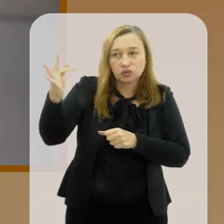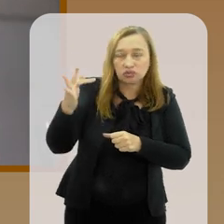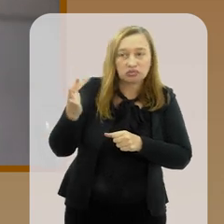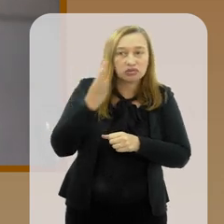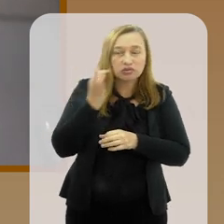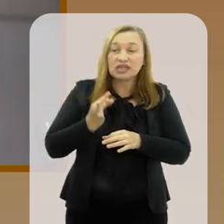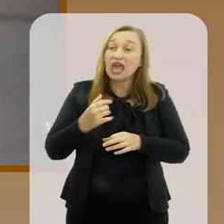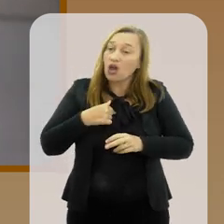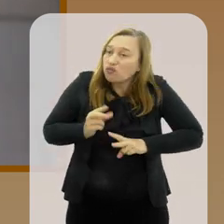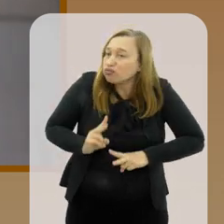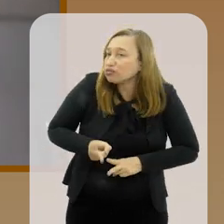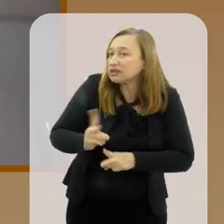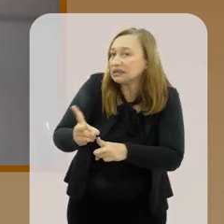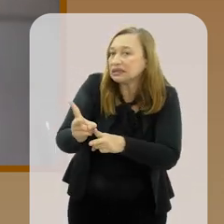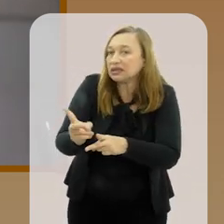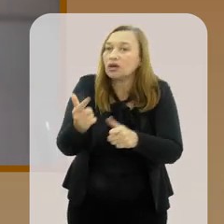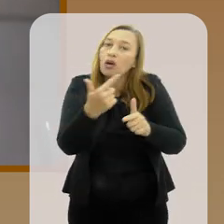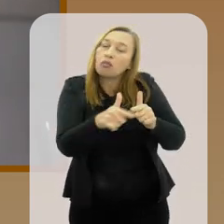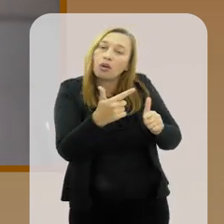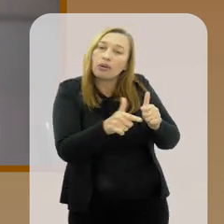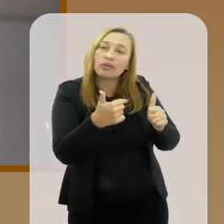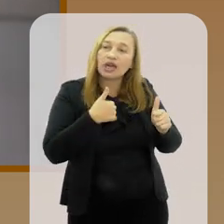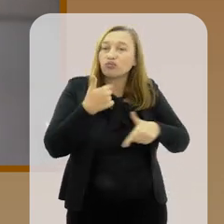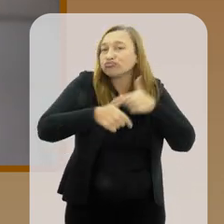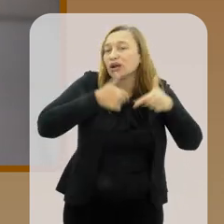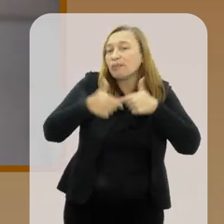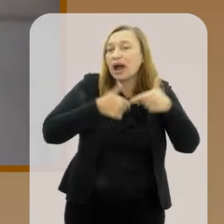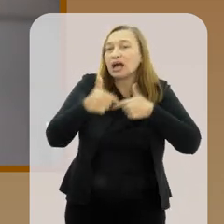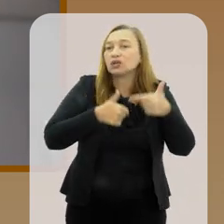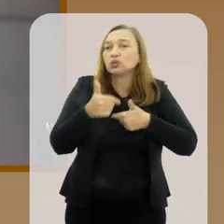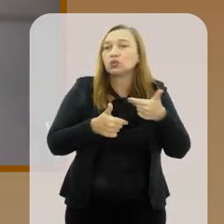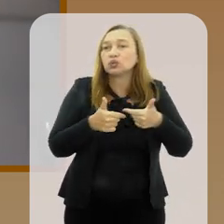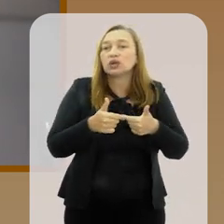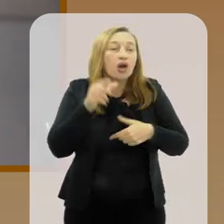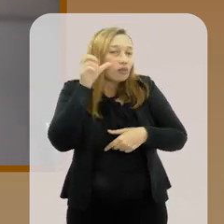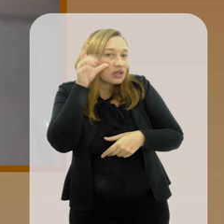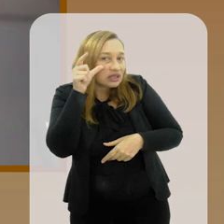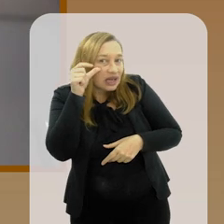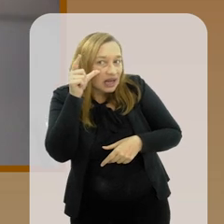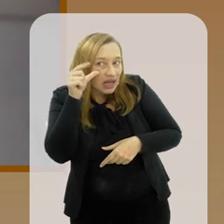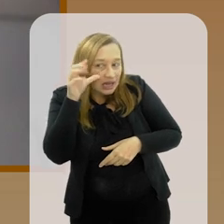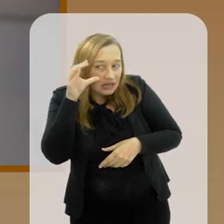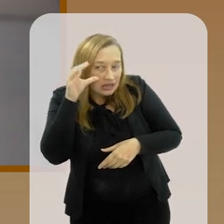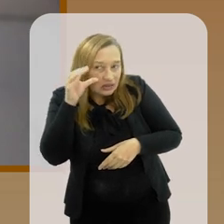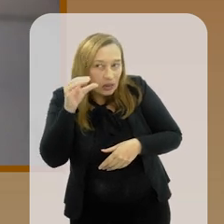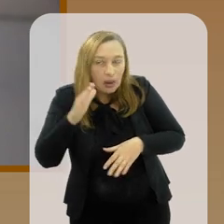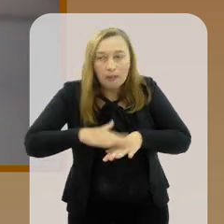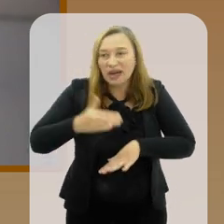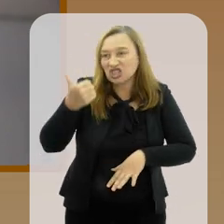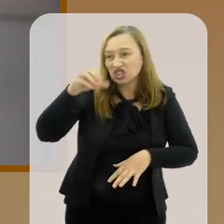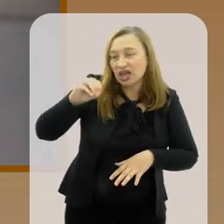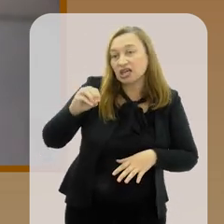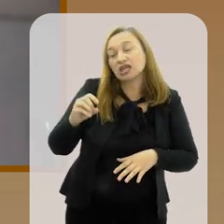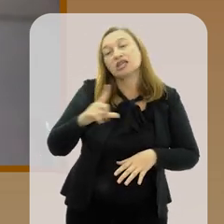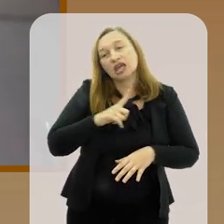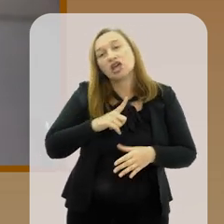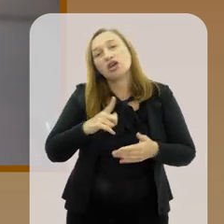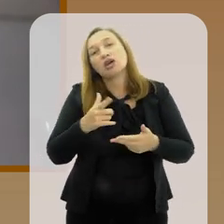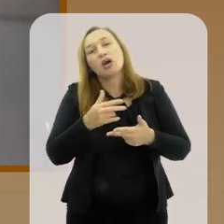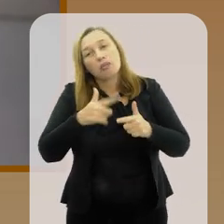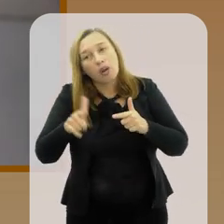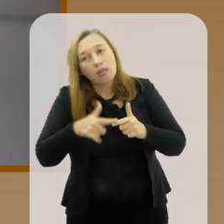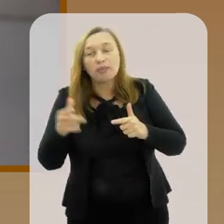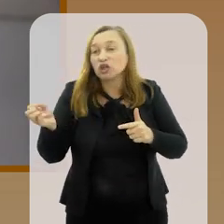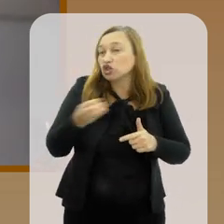10 etc eu vou seguindo tem problemas que eu trabalho e eu me interesso mais de 10 anos há